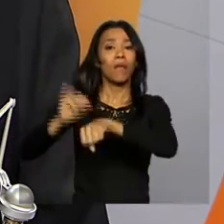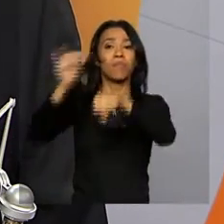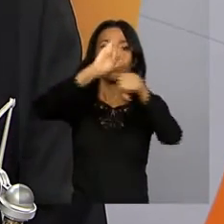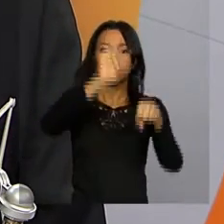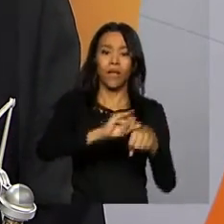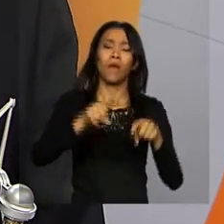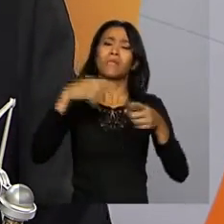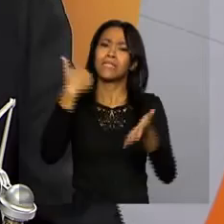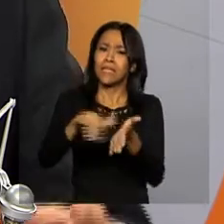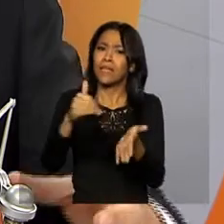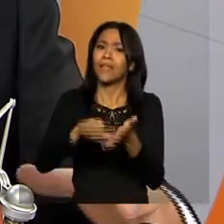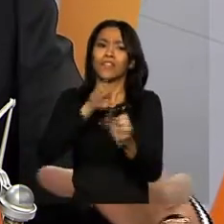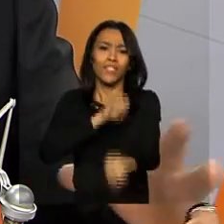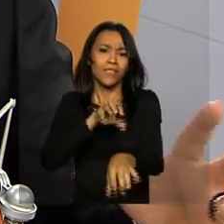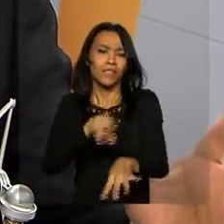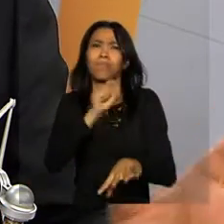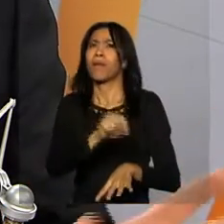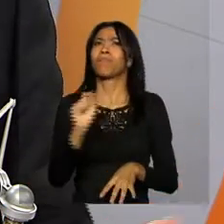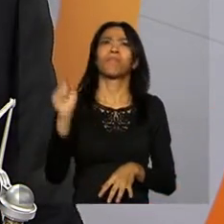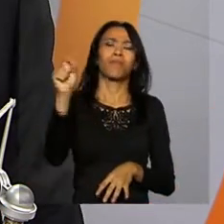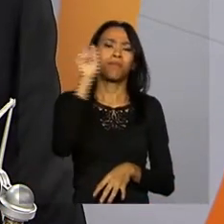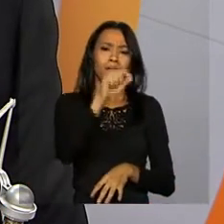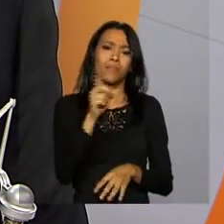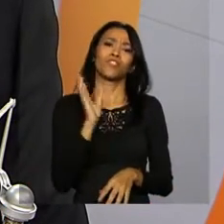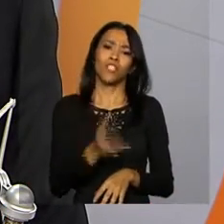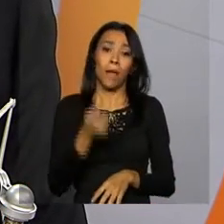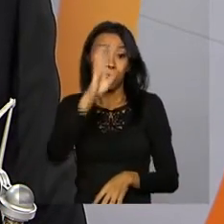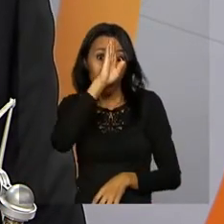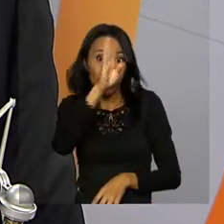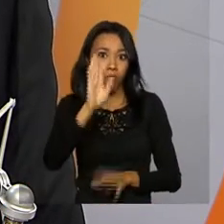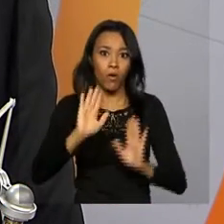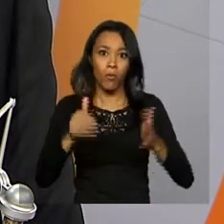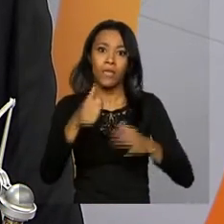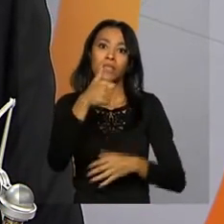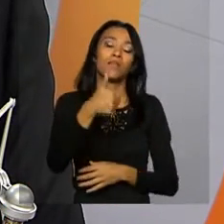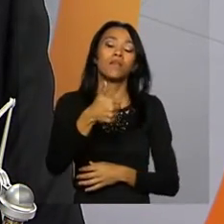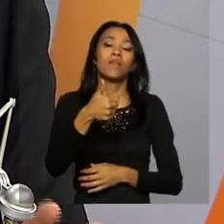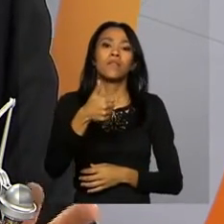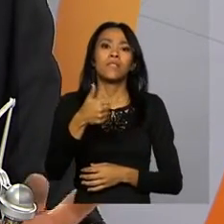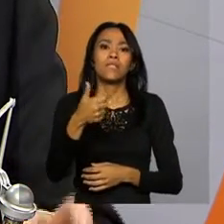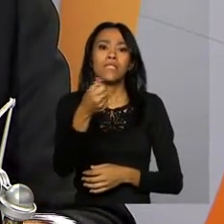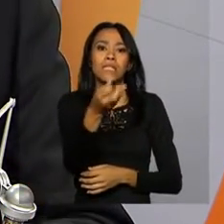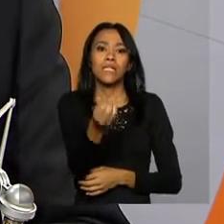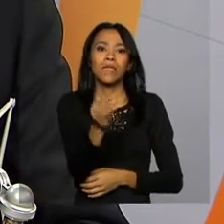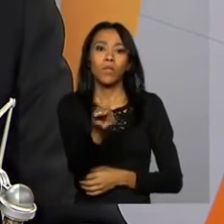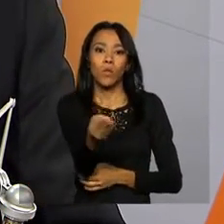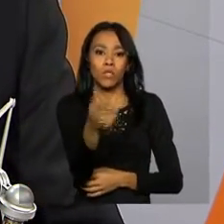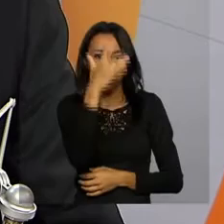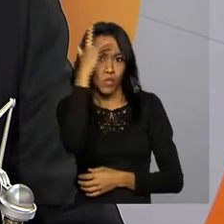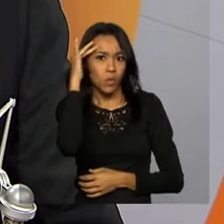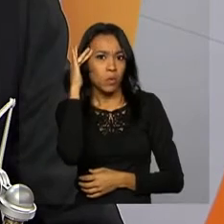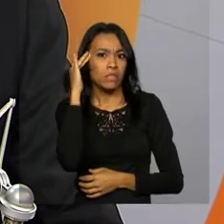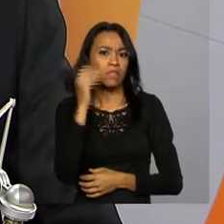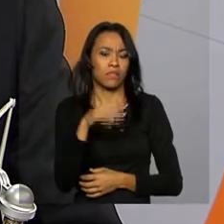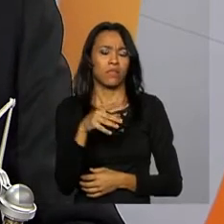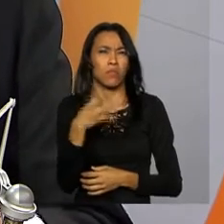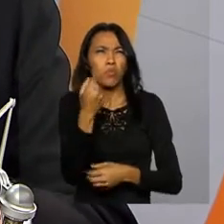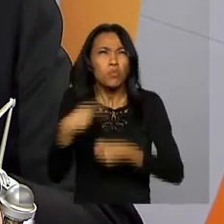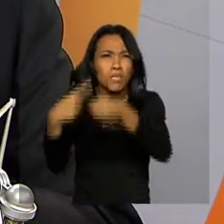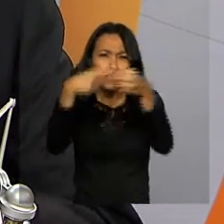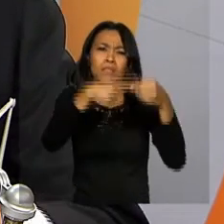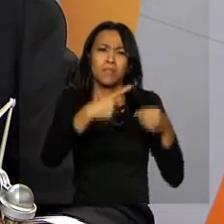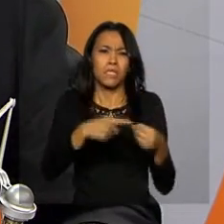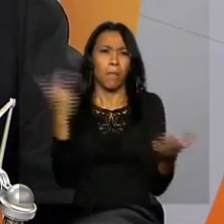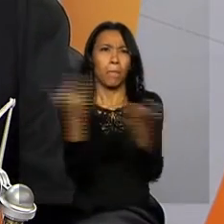secretários de educação. Priorizamos 115 municípios, que são 60 milhões de pessoas, que é onde tem as maiores incidências da doença.